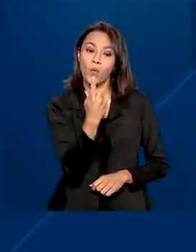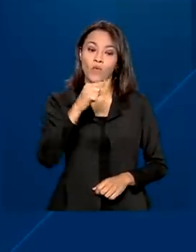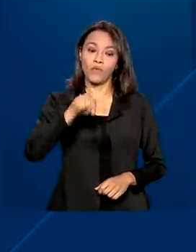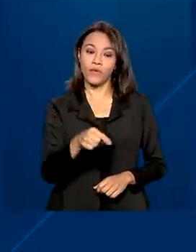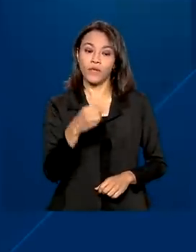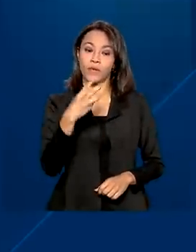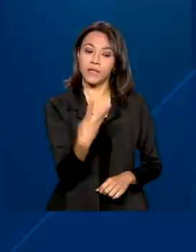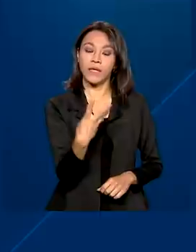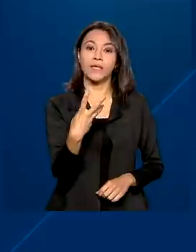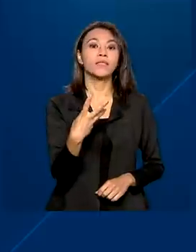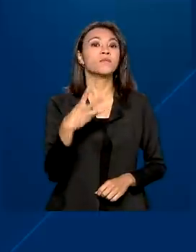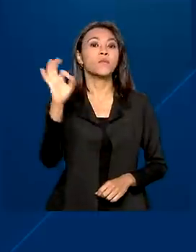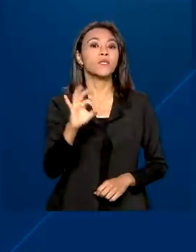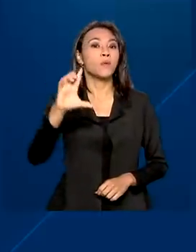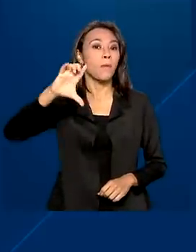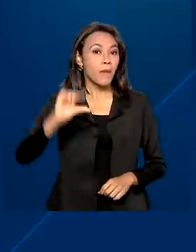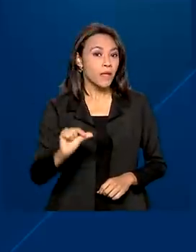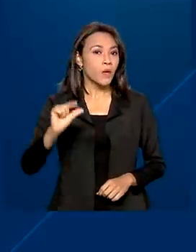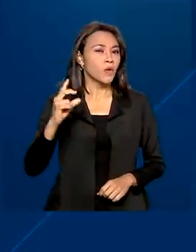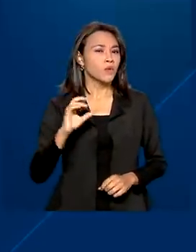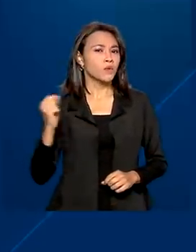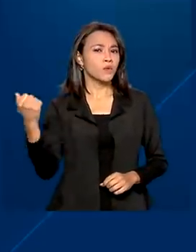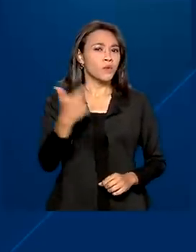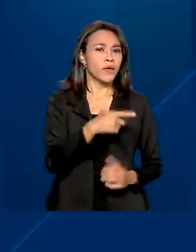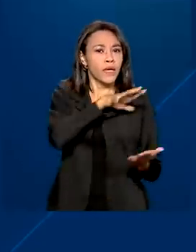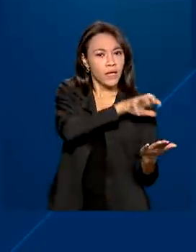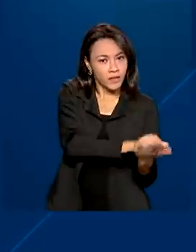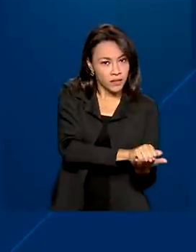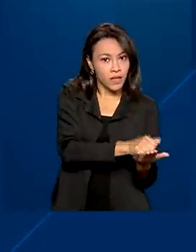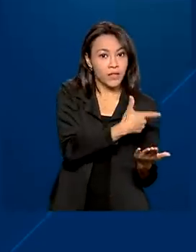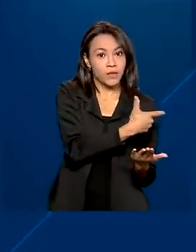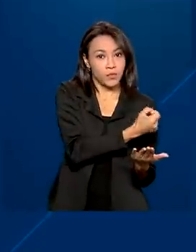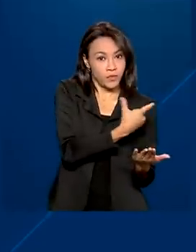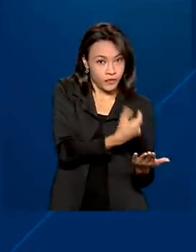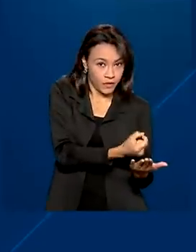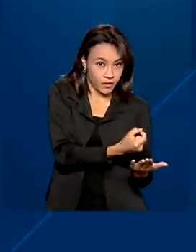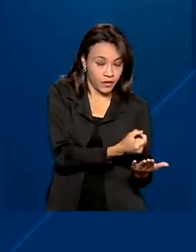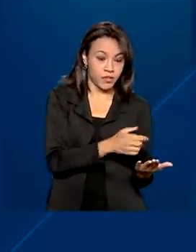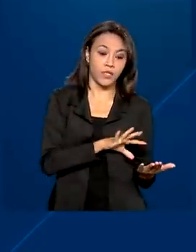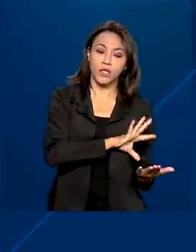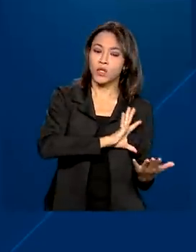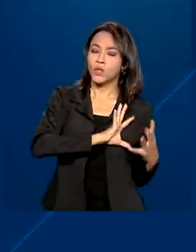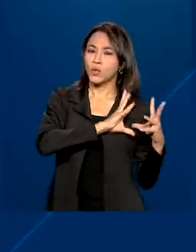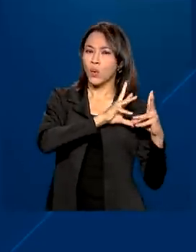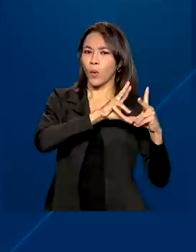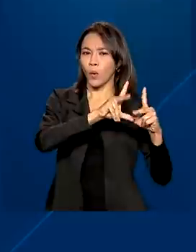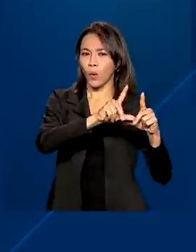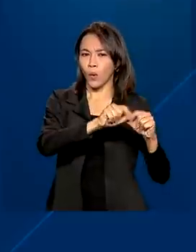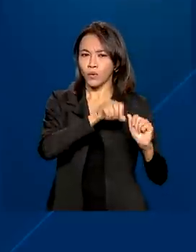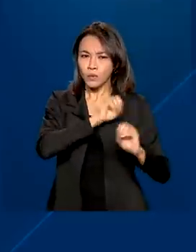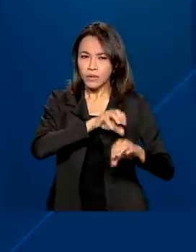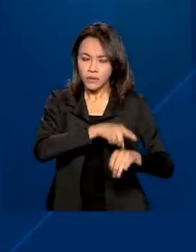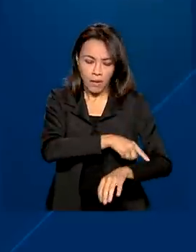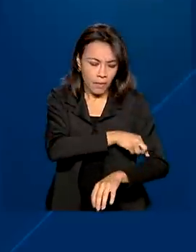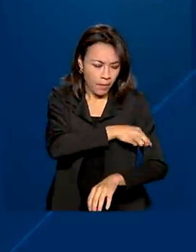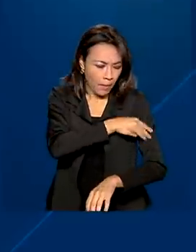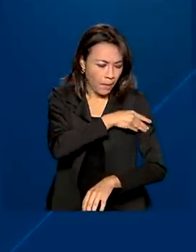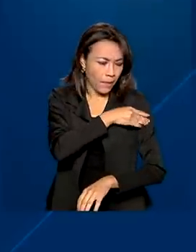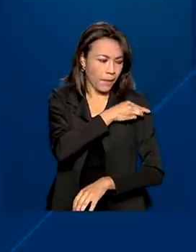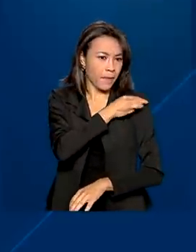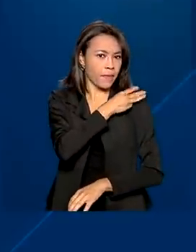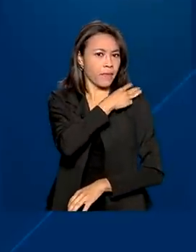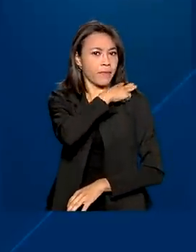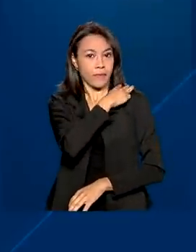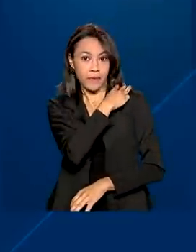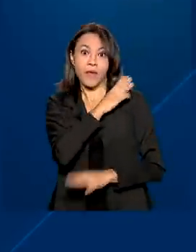menor do que o registrado em 2020. Considerando todas as etapas do ensino básico, as escolas